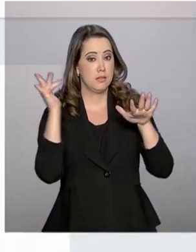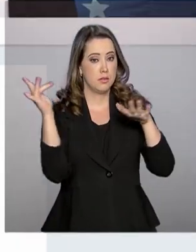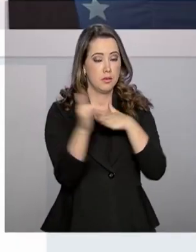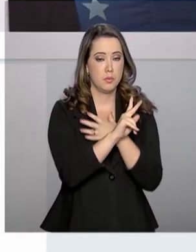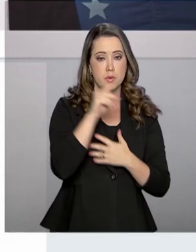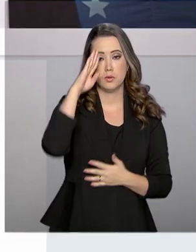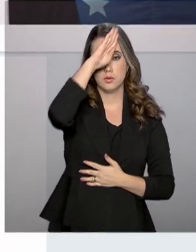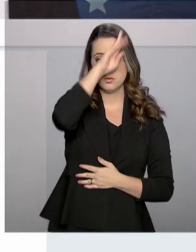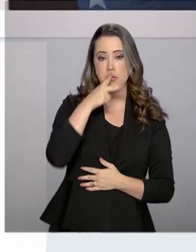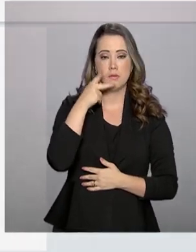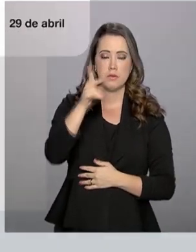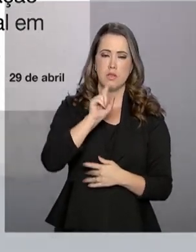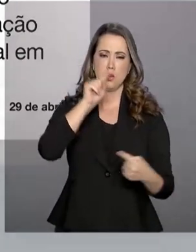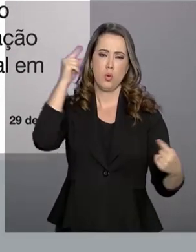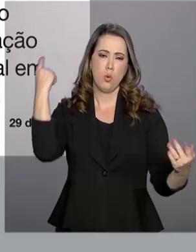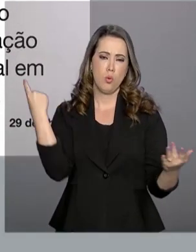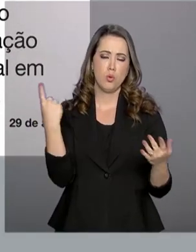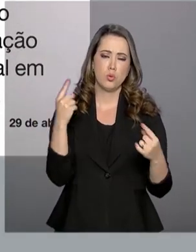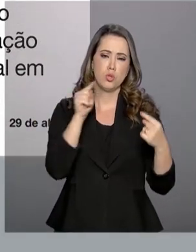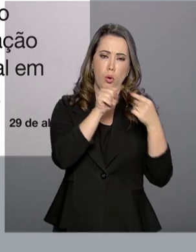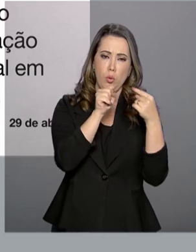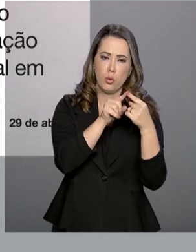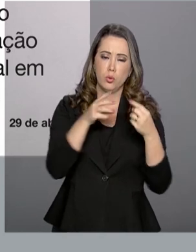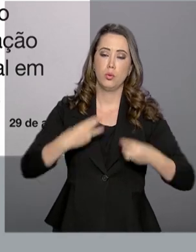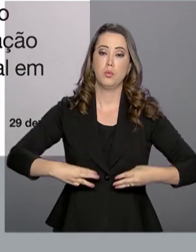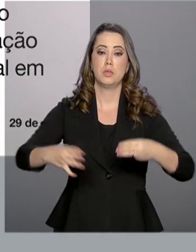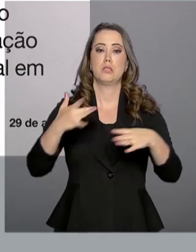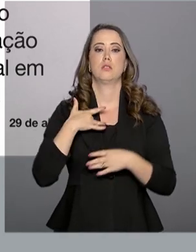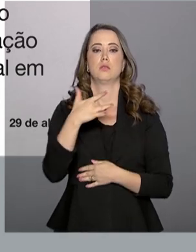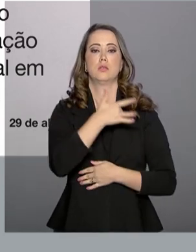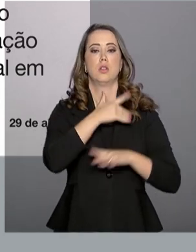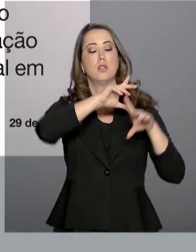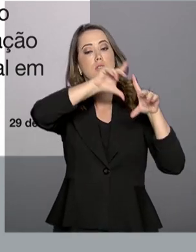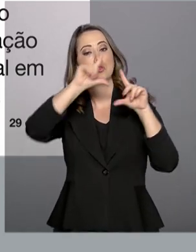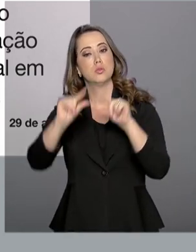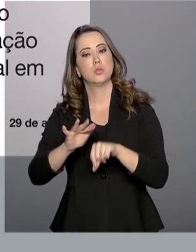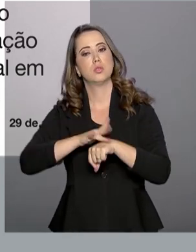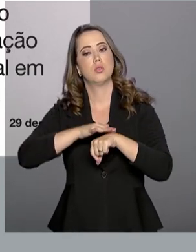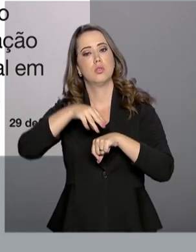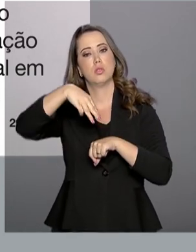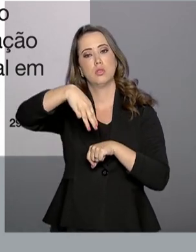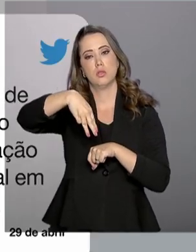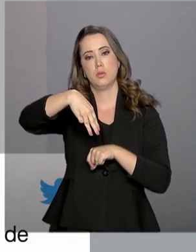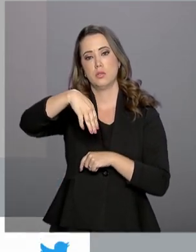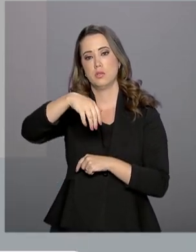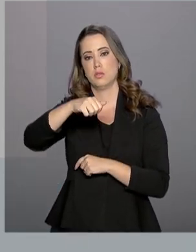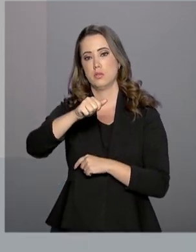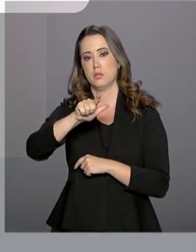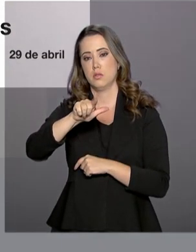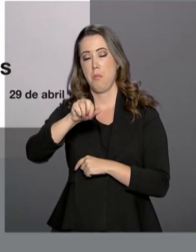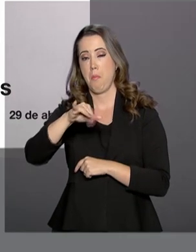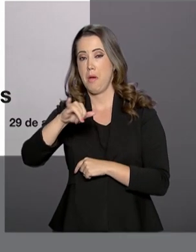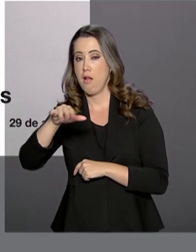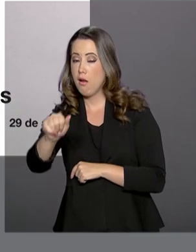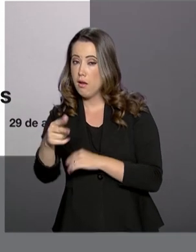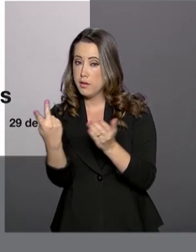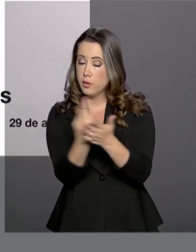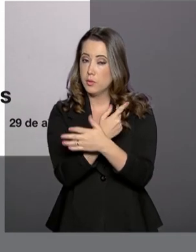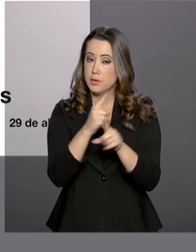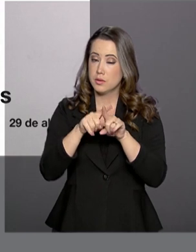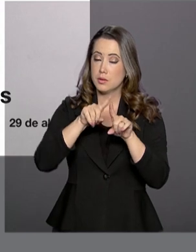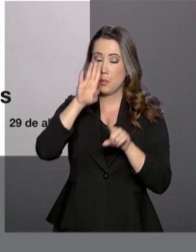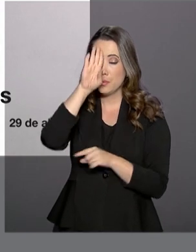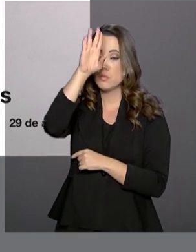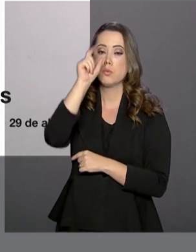Jair Bolsonaro disse que, de acordo com o Ministério da Saúde, a redução da malária no país, se deve principalmente à